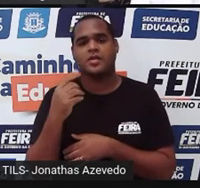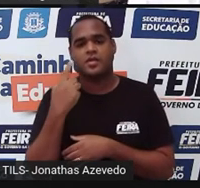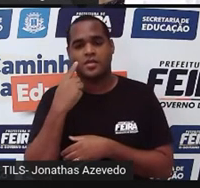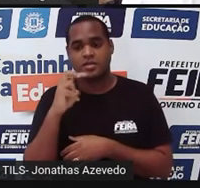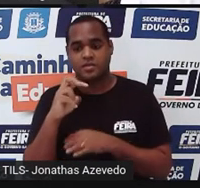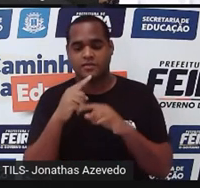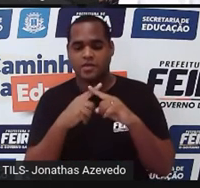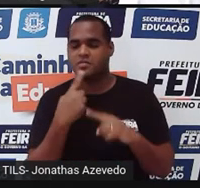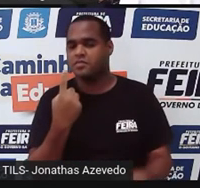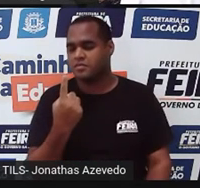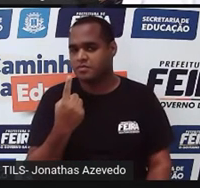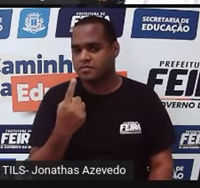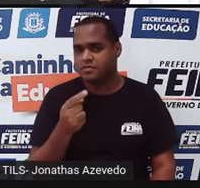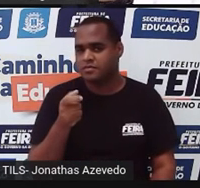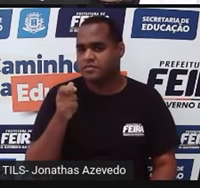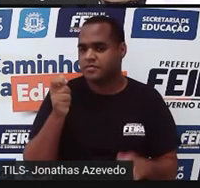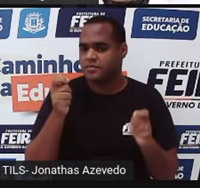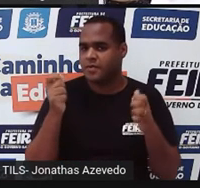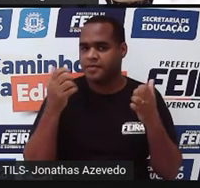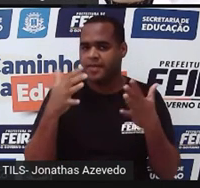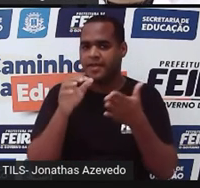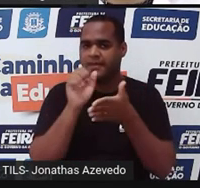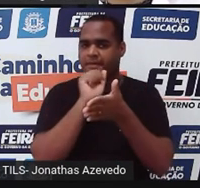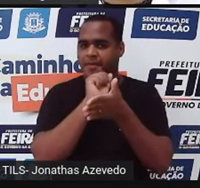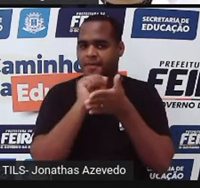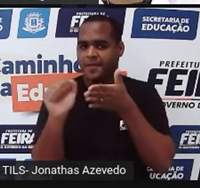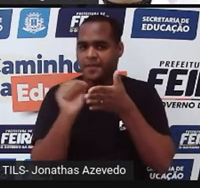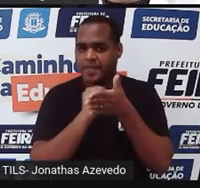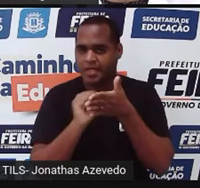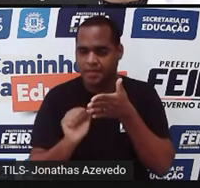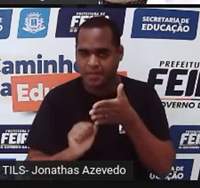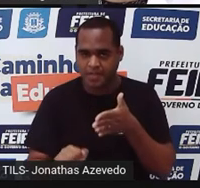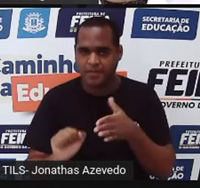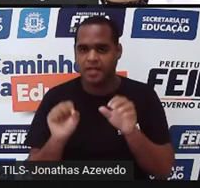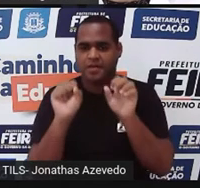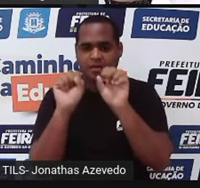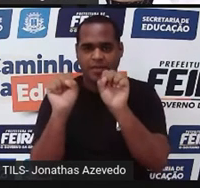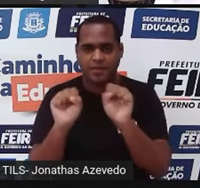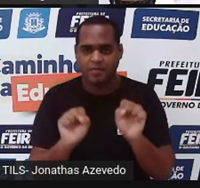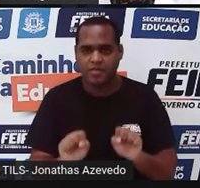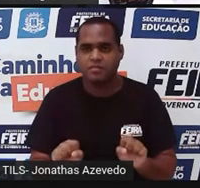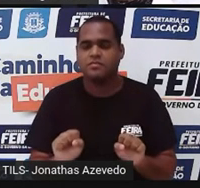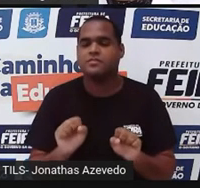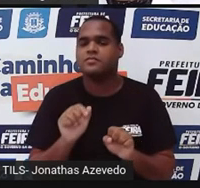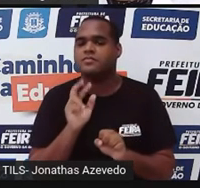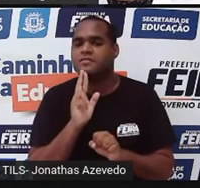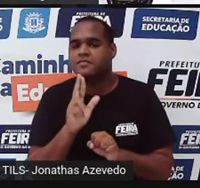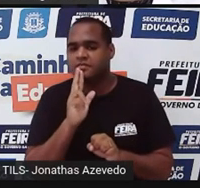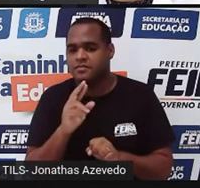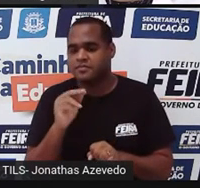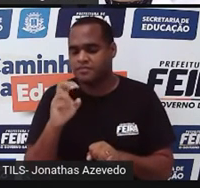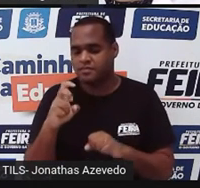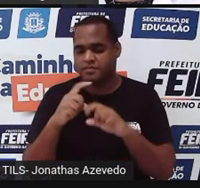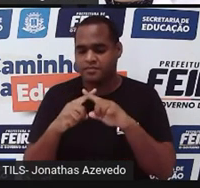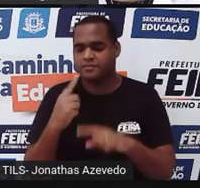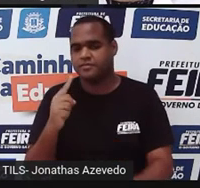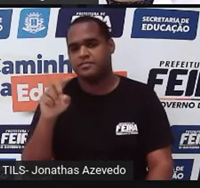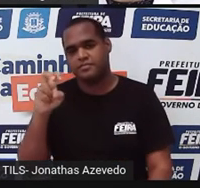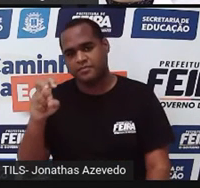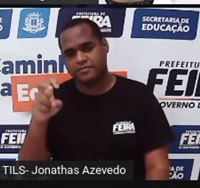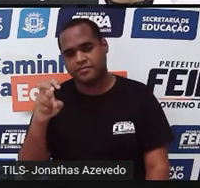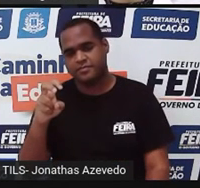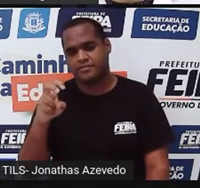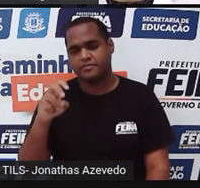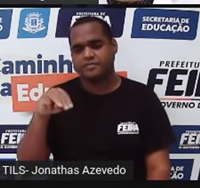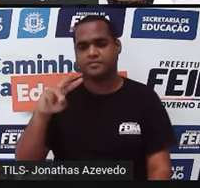vezes um metro. Só que a gente já pode apagar isso e botar o resultado porque cinco vezes um dá cinco. Então, cinco metros quadrados.